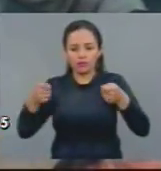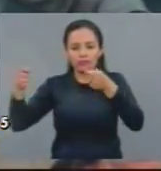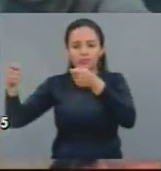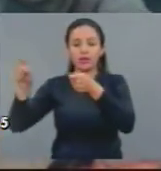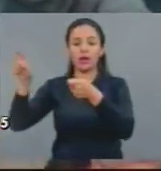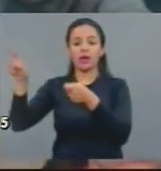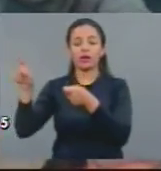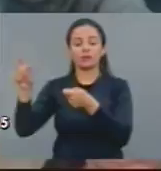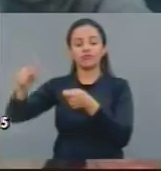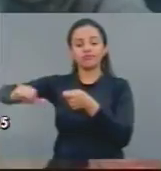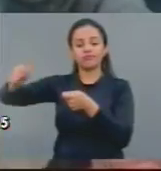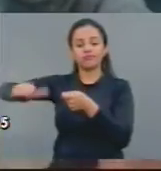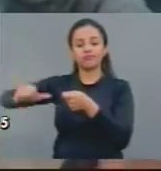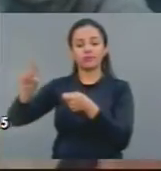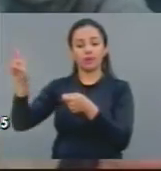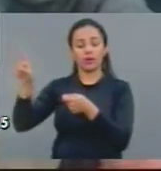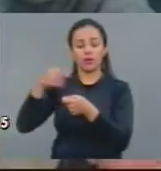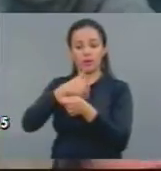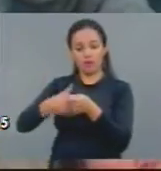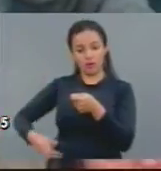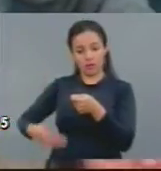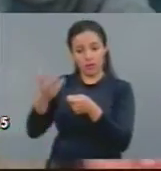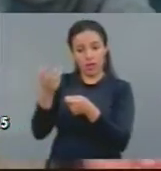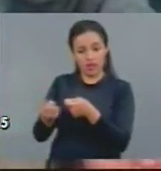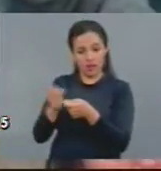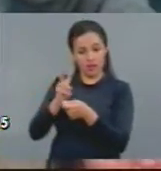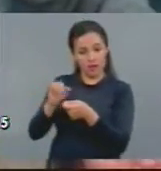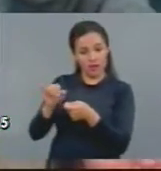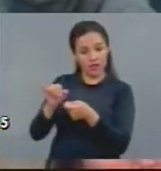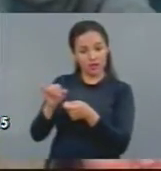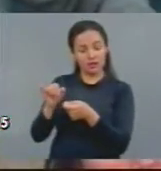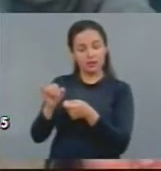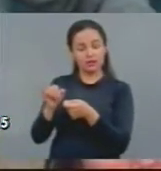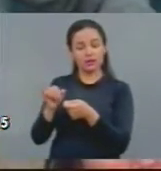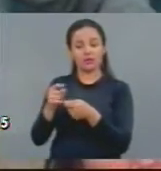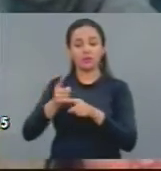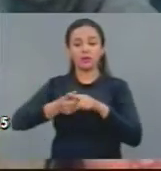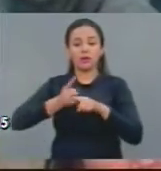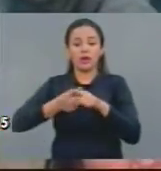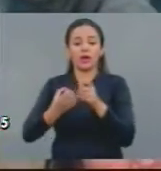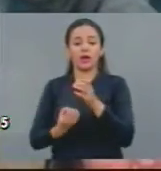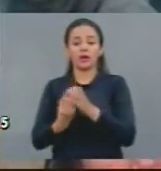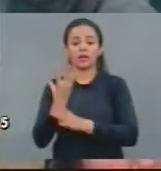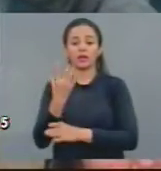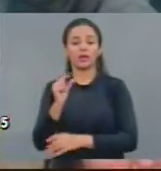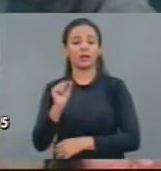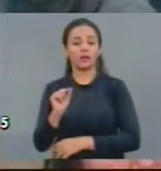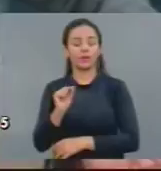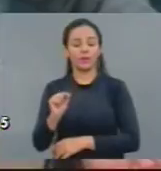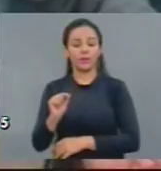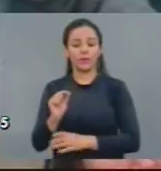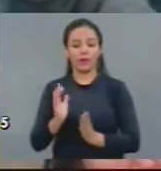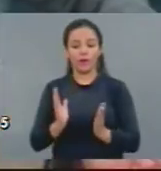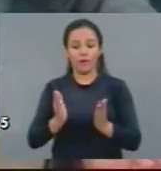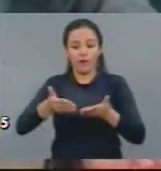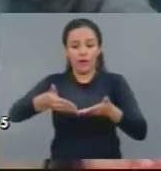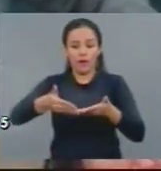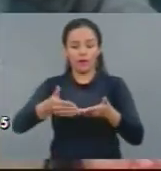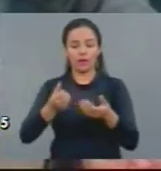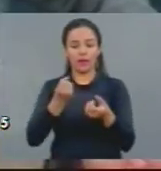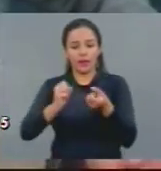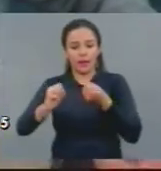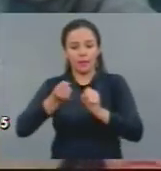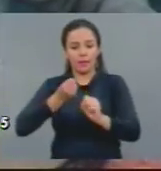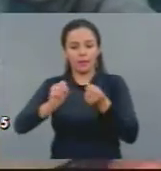sugerindo, deputado Evandro, que o governo criasse, implantasse o fórum permanente de debates sobre os